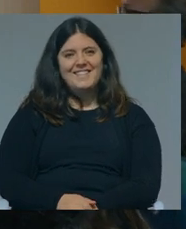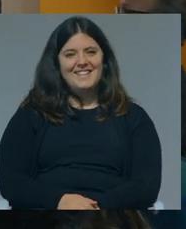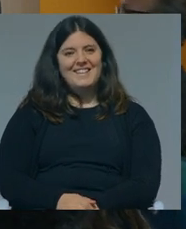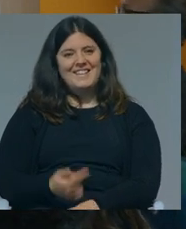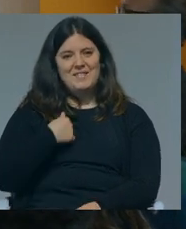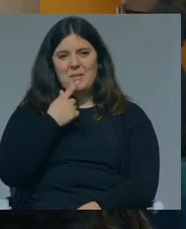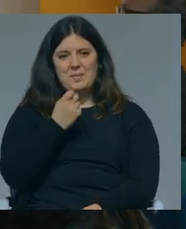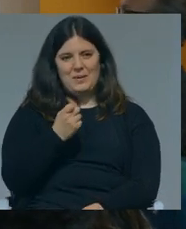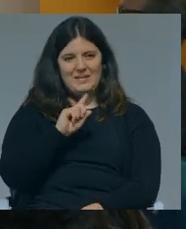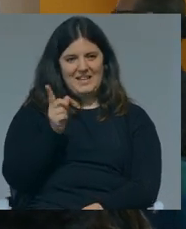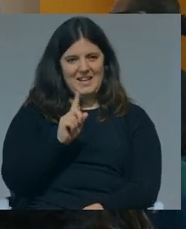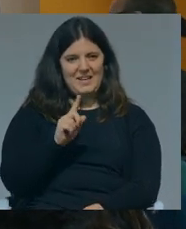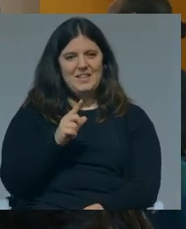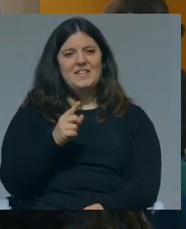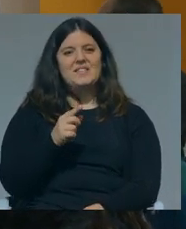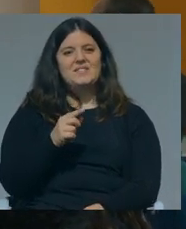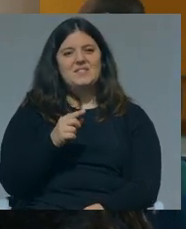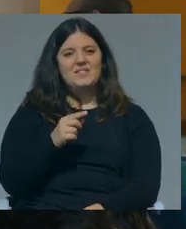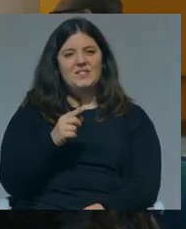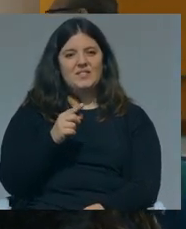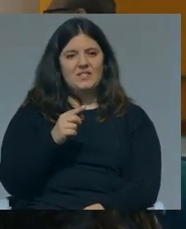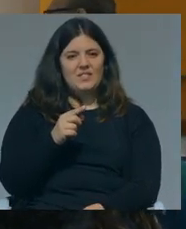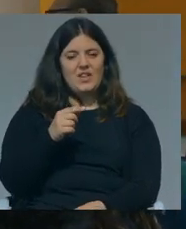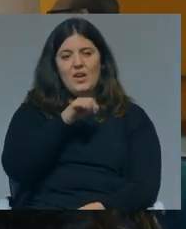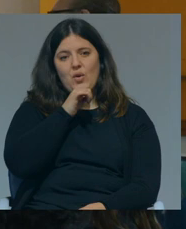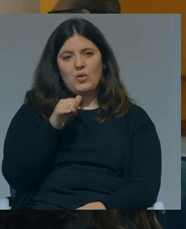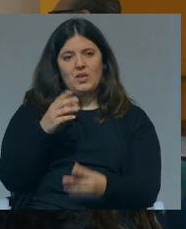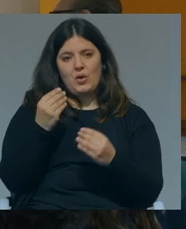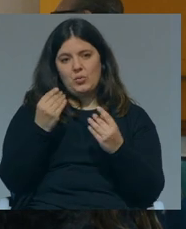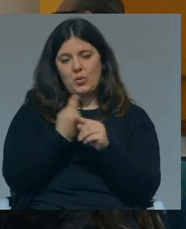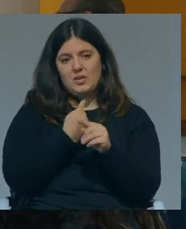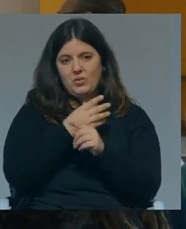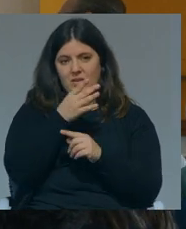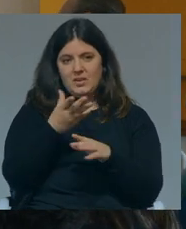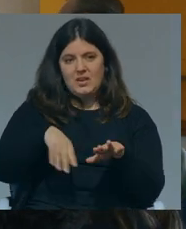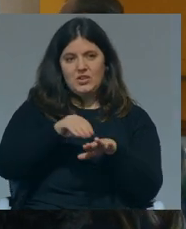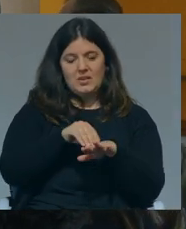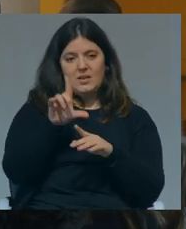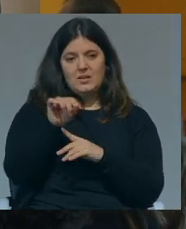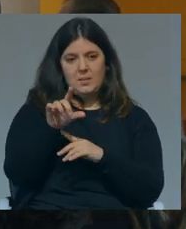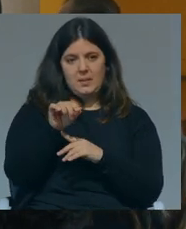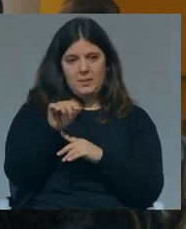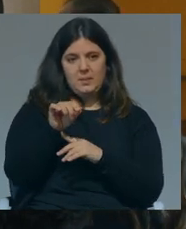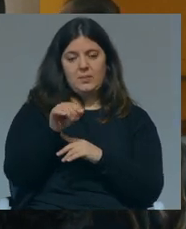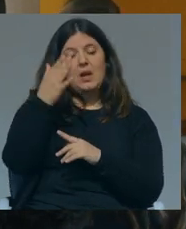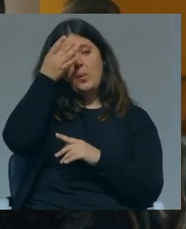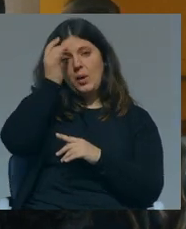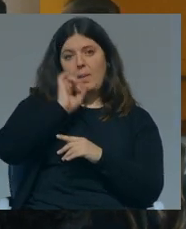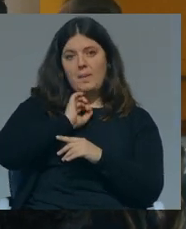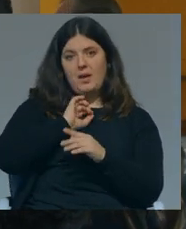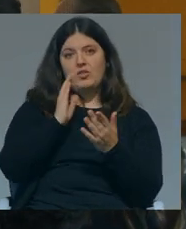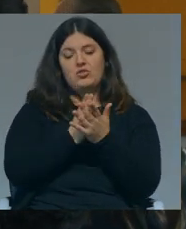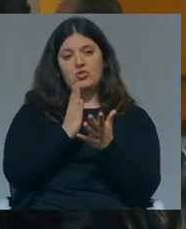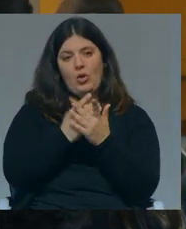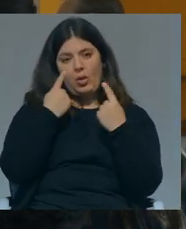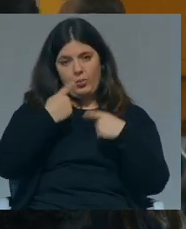eu também vou fazer uma pergunta para ver praticamente um problema que está aí e acrescentar também que eu acho que esta escola esta